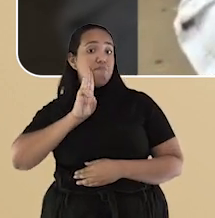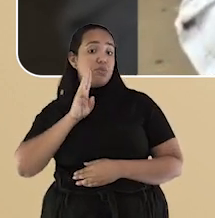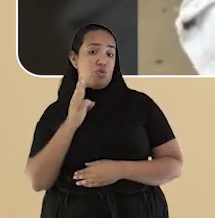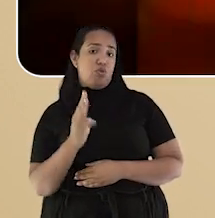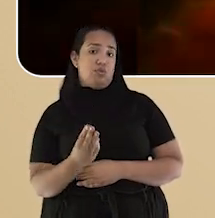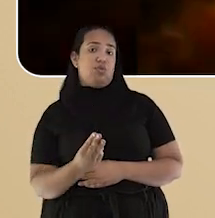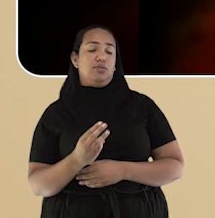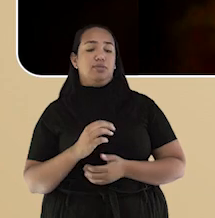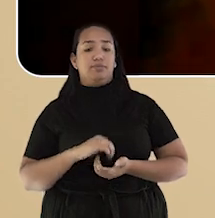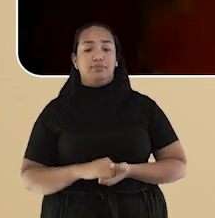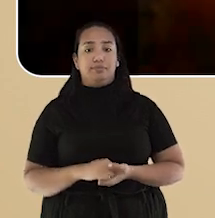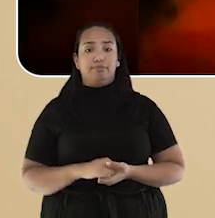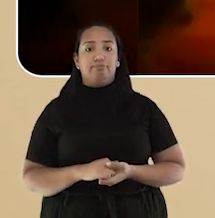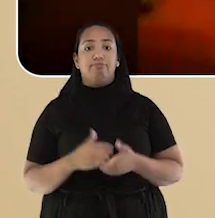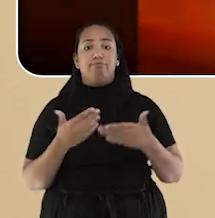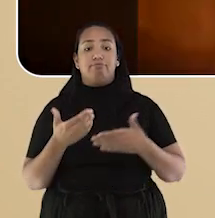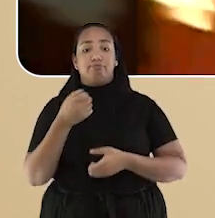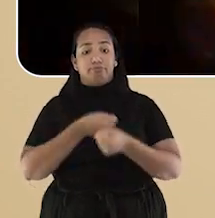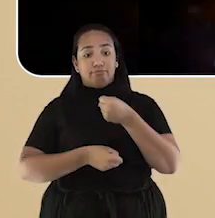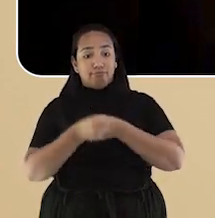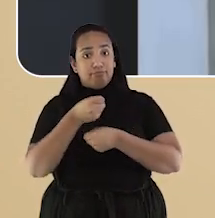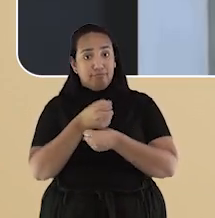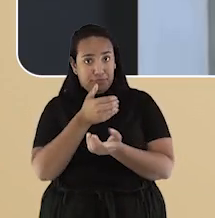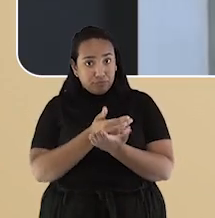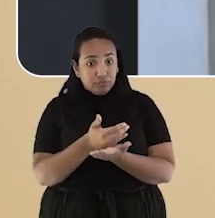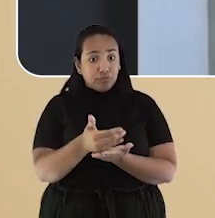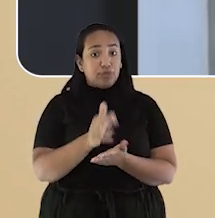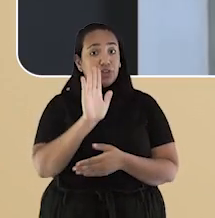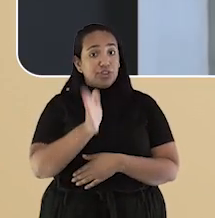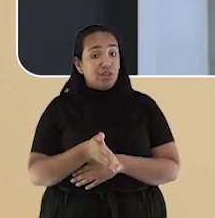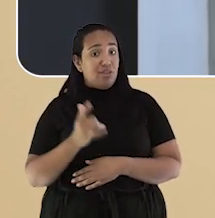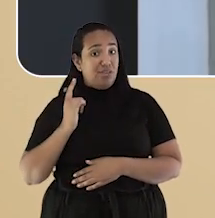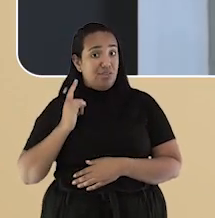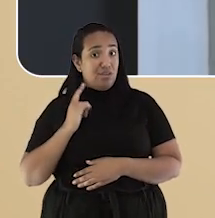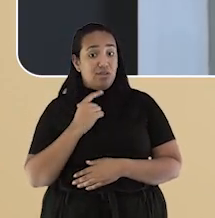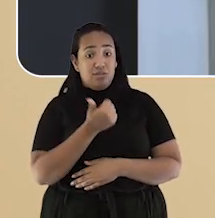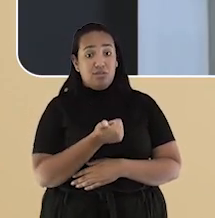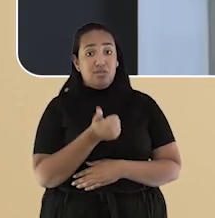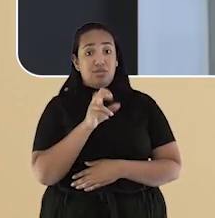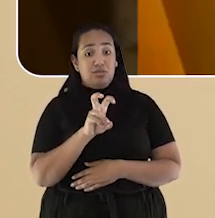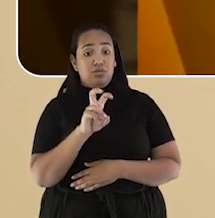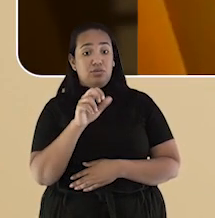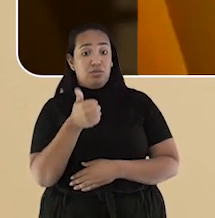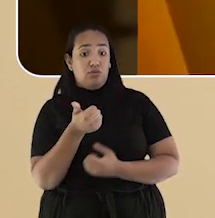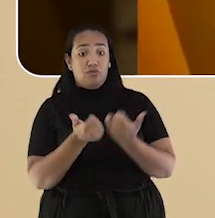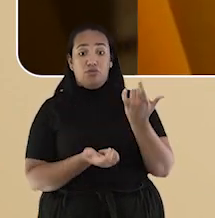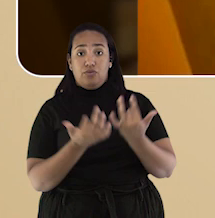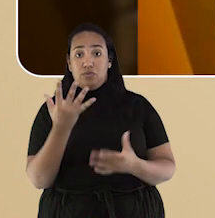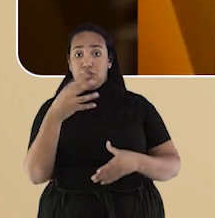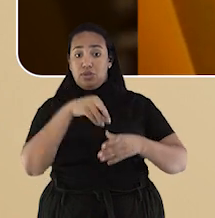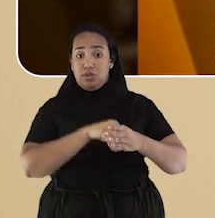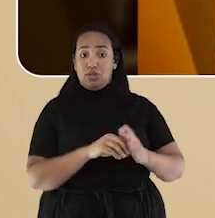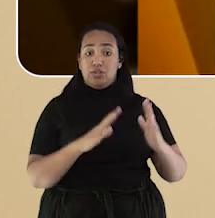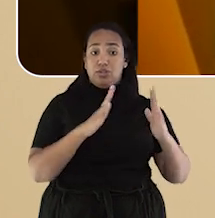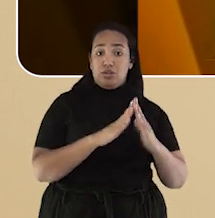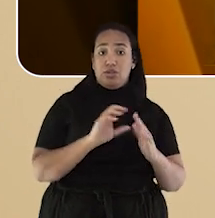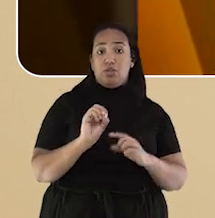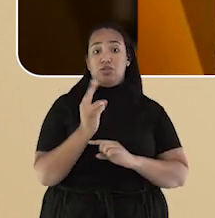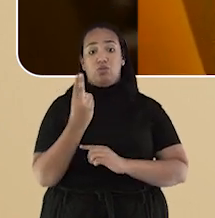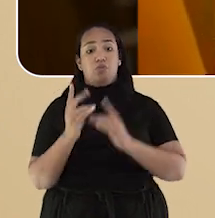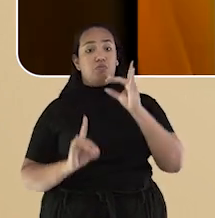de reais. Desde o início do ano, em Rio Preto, já foram registrados 151 incêndios em residências e prédios